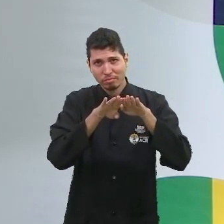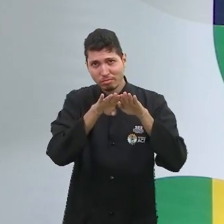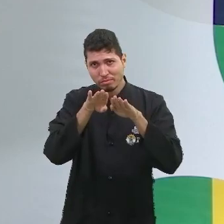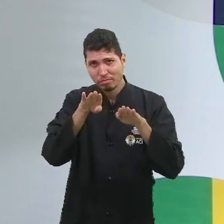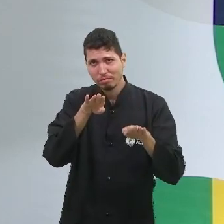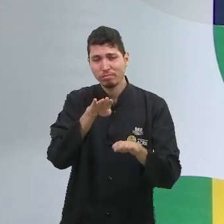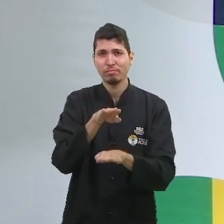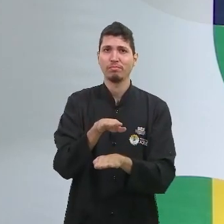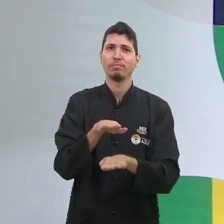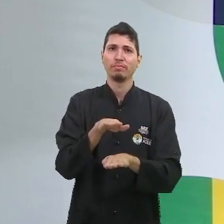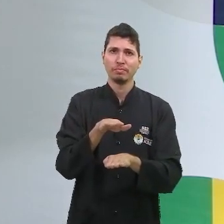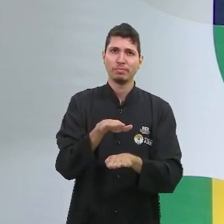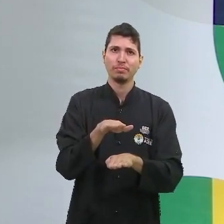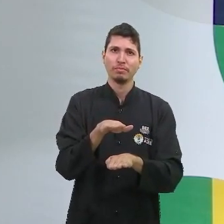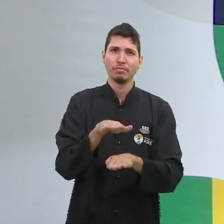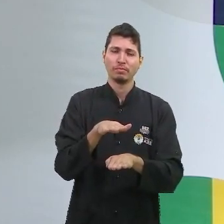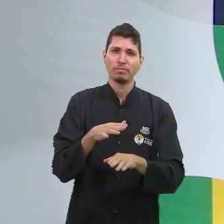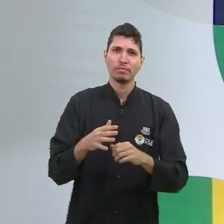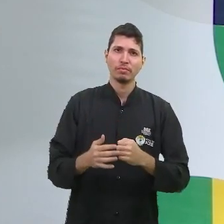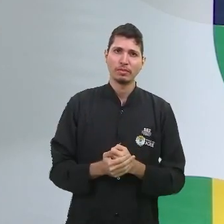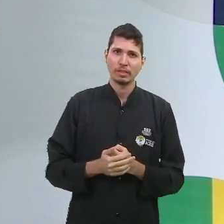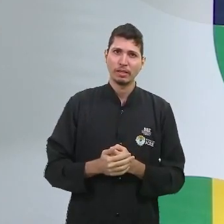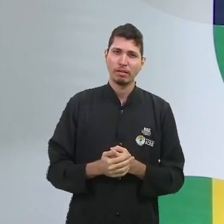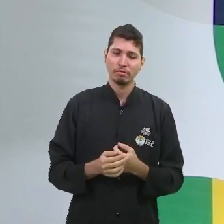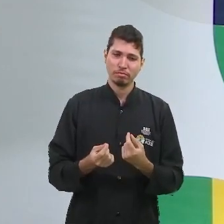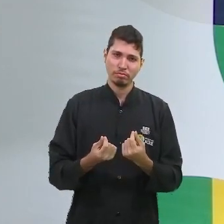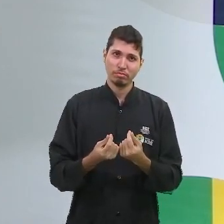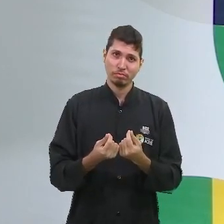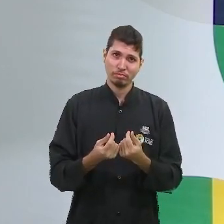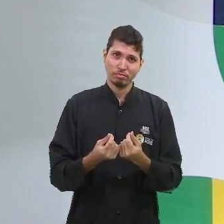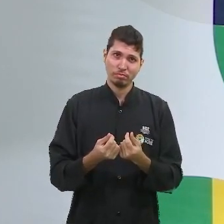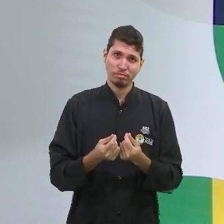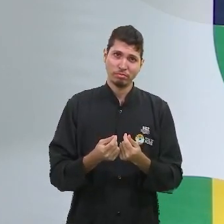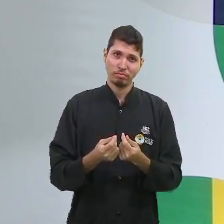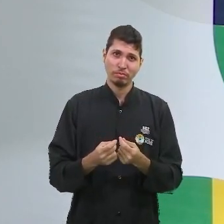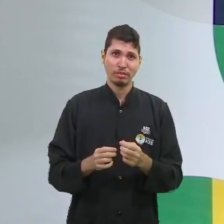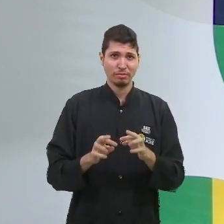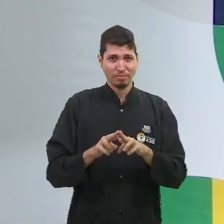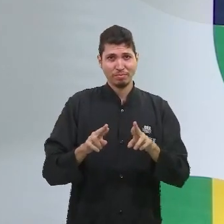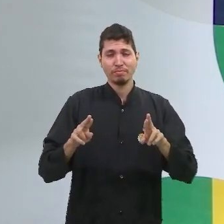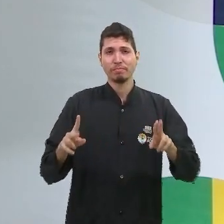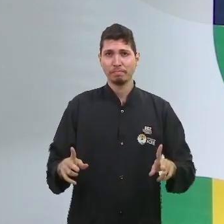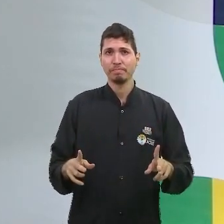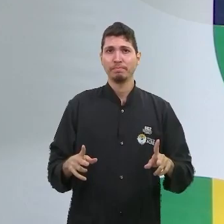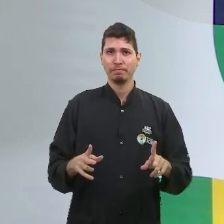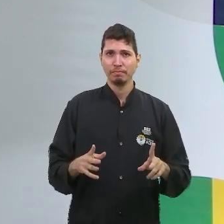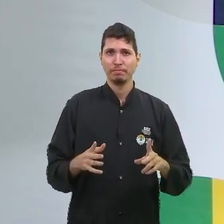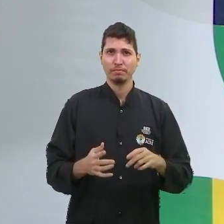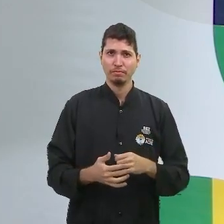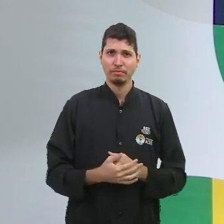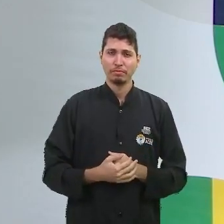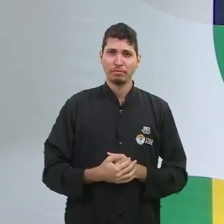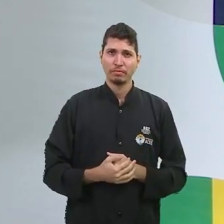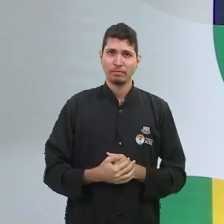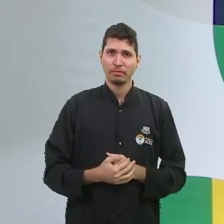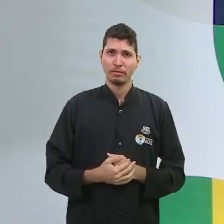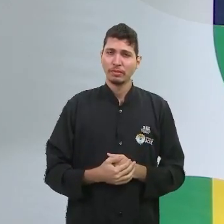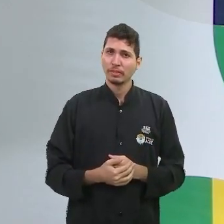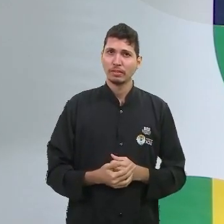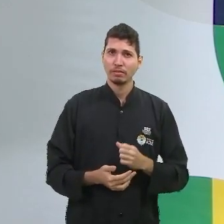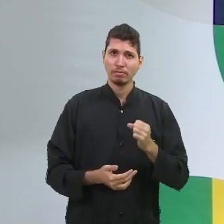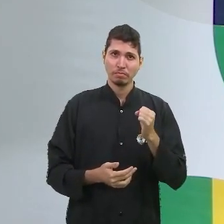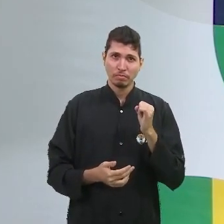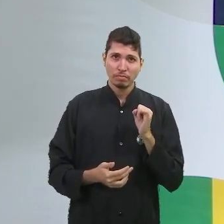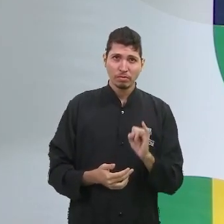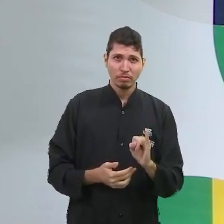relação às condições econômicas que as pessoas, elas acabam possuindo. Por isso que, quando você possui uma condição